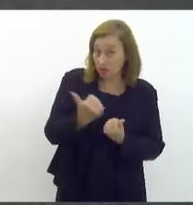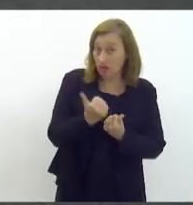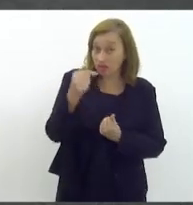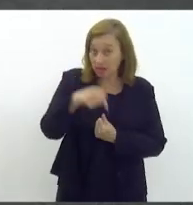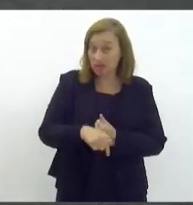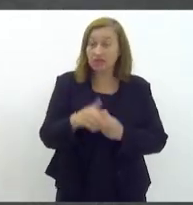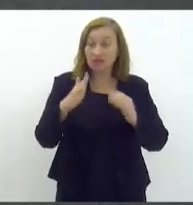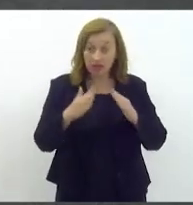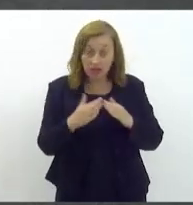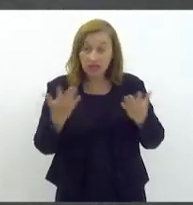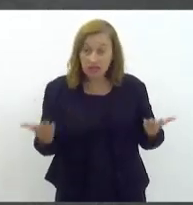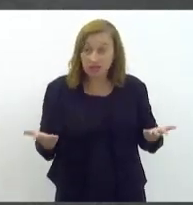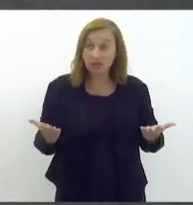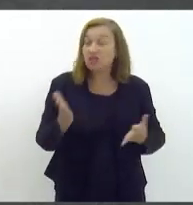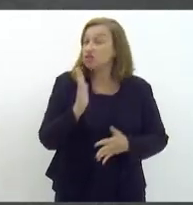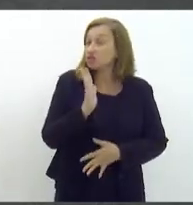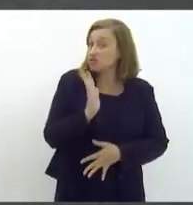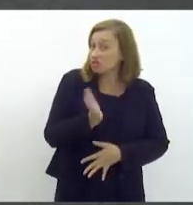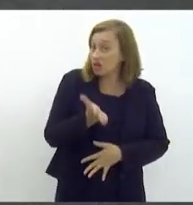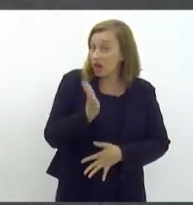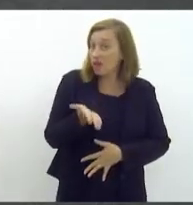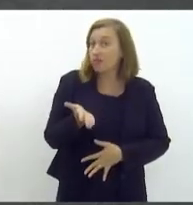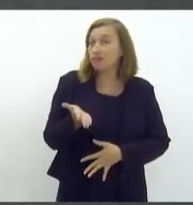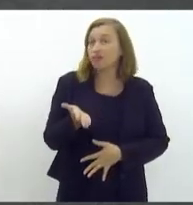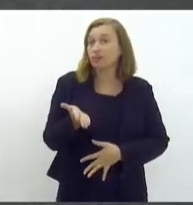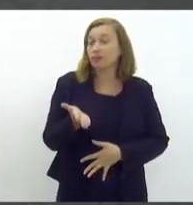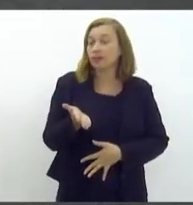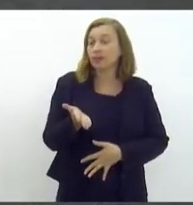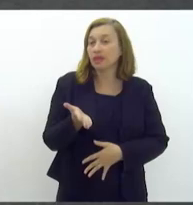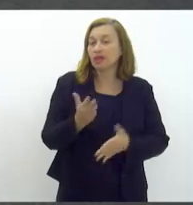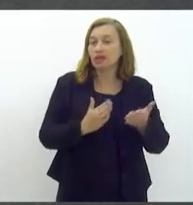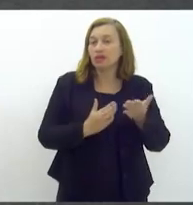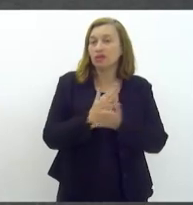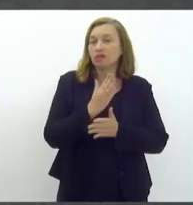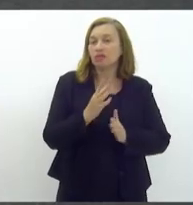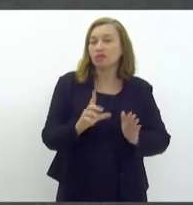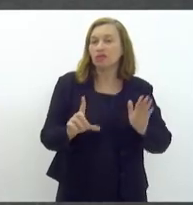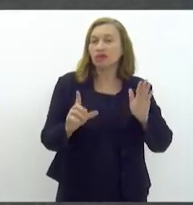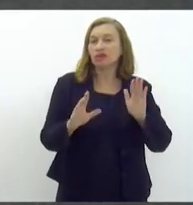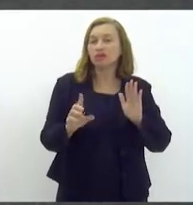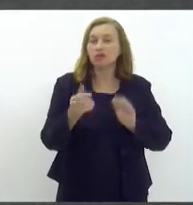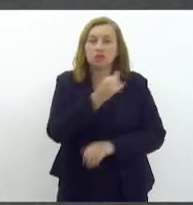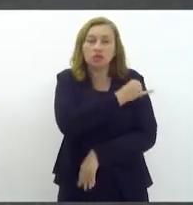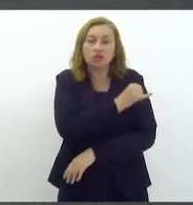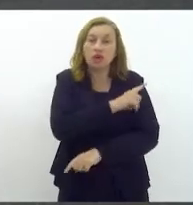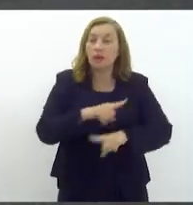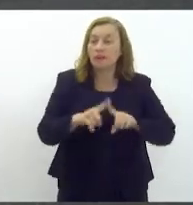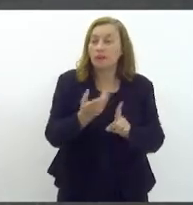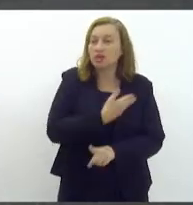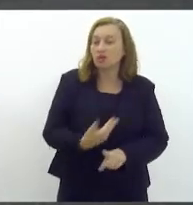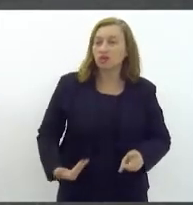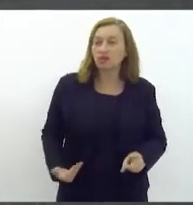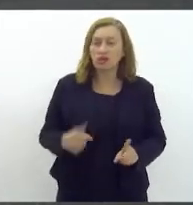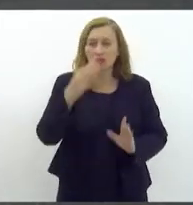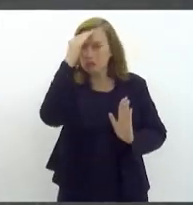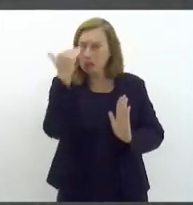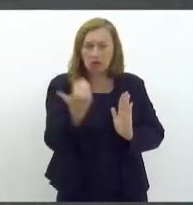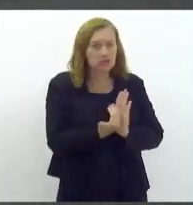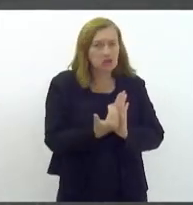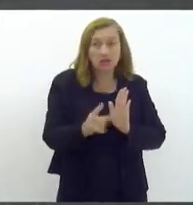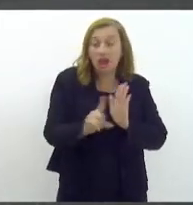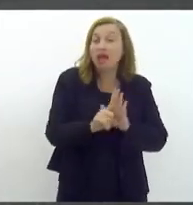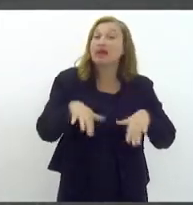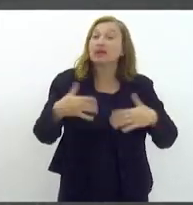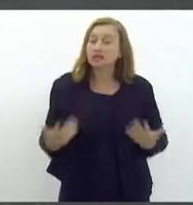aqui nessa casa, já está em vigor no Rio de Janeiro, só que o governador não respeita a lei. Então,